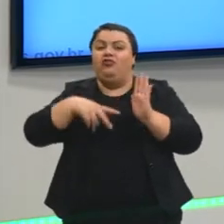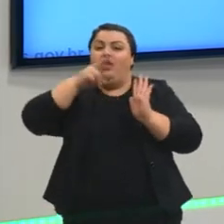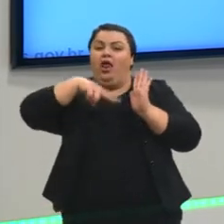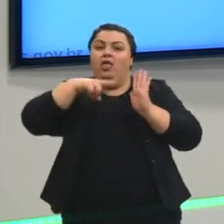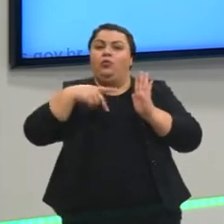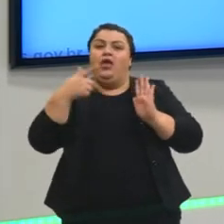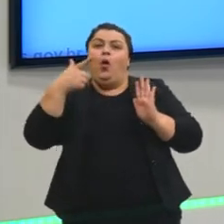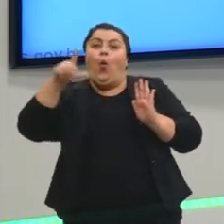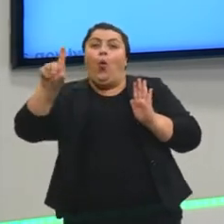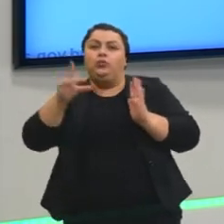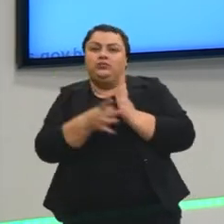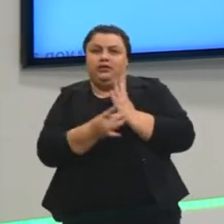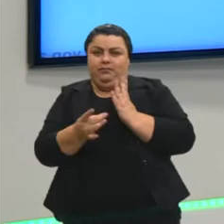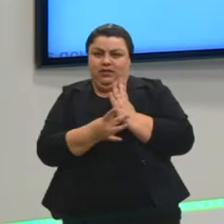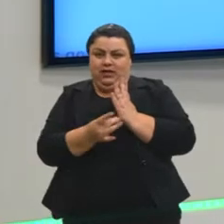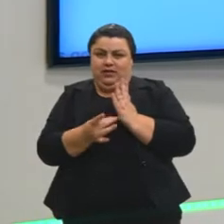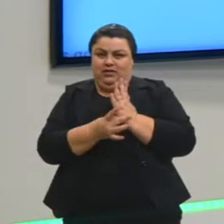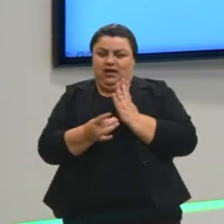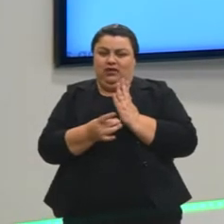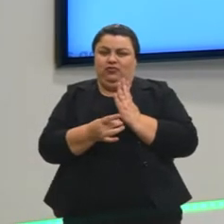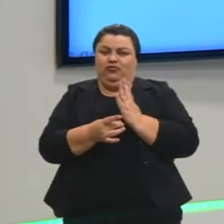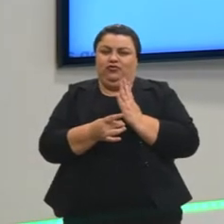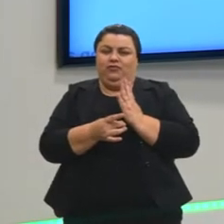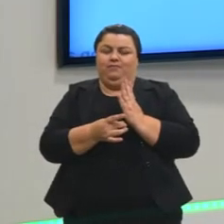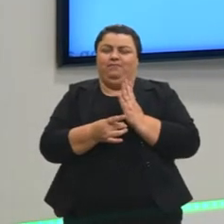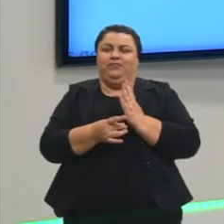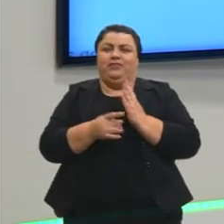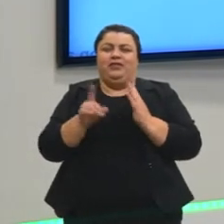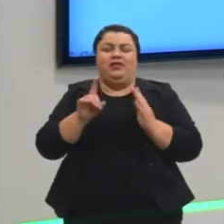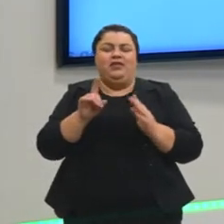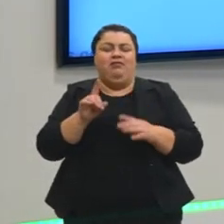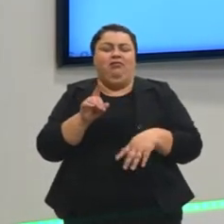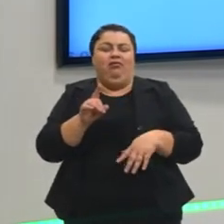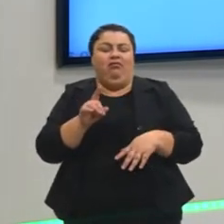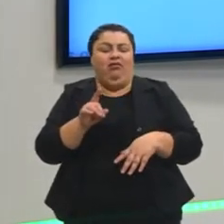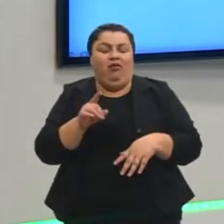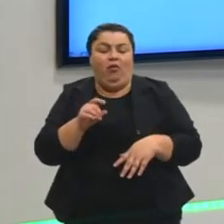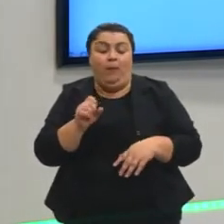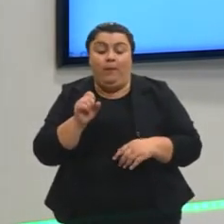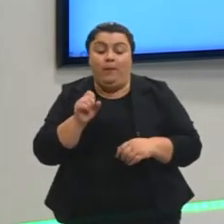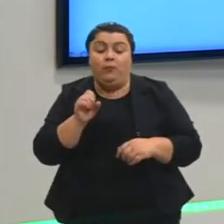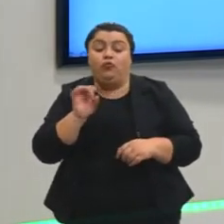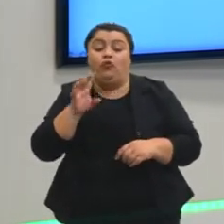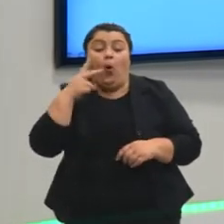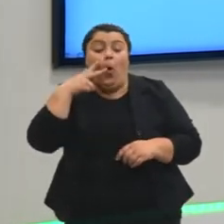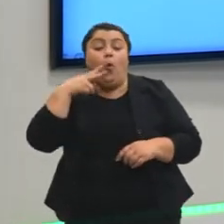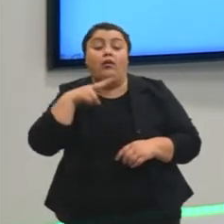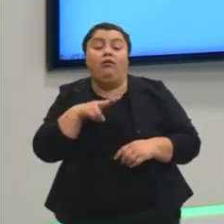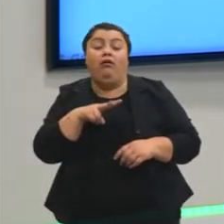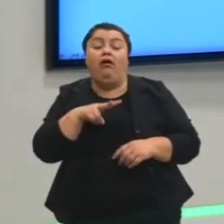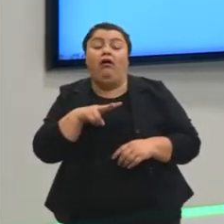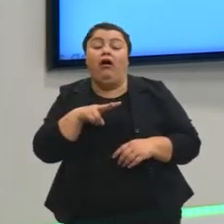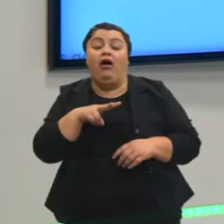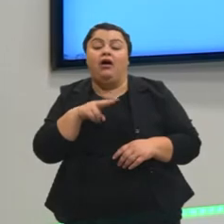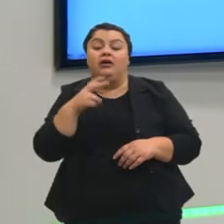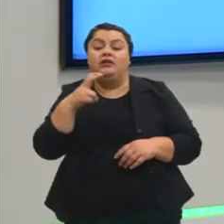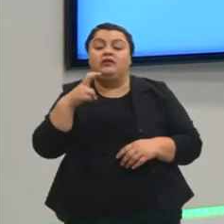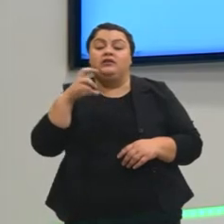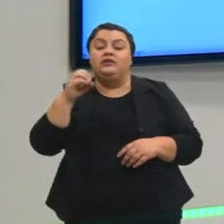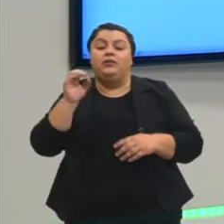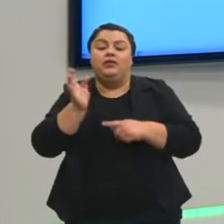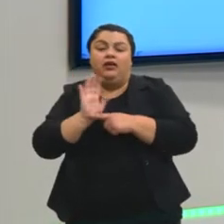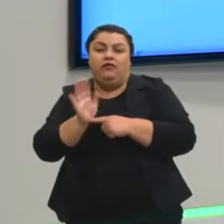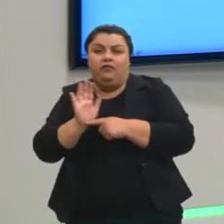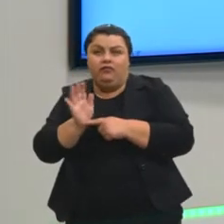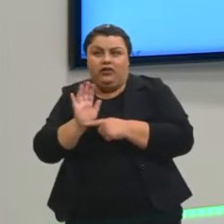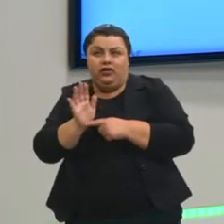habilidade. Então, não adianta a gente olhar, por exemplo, 50 vídeos